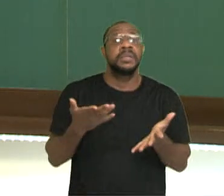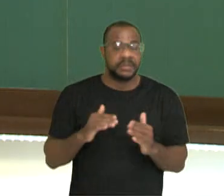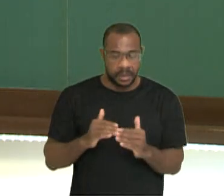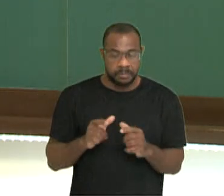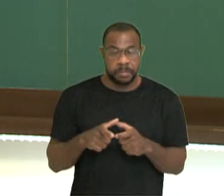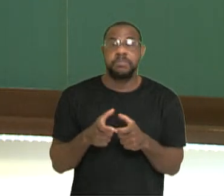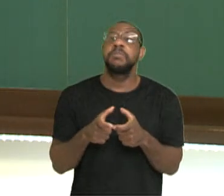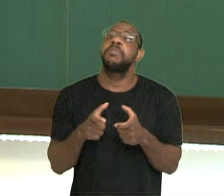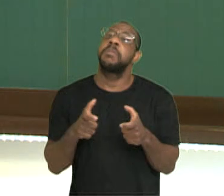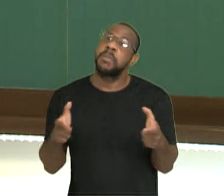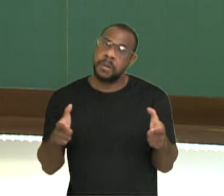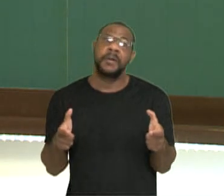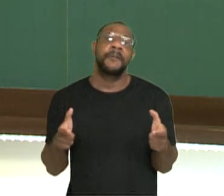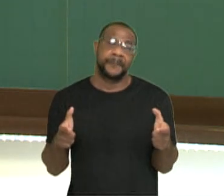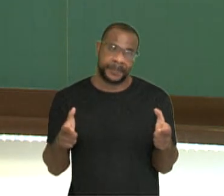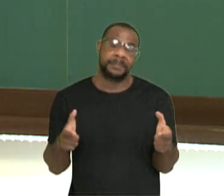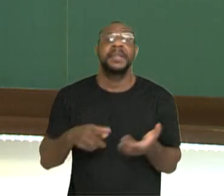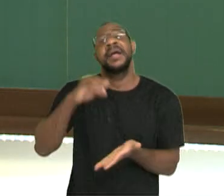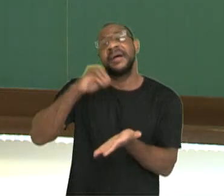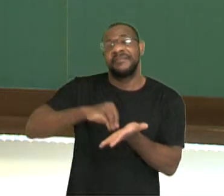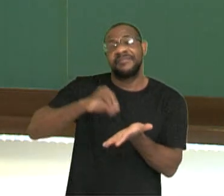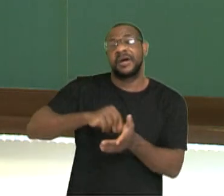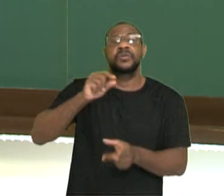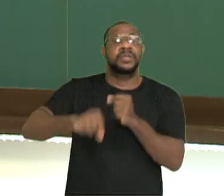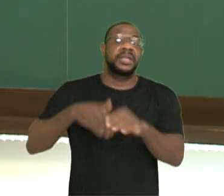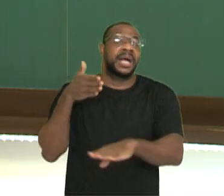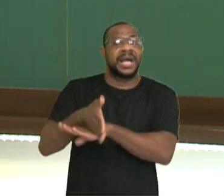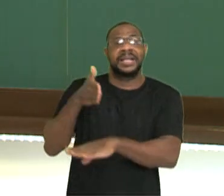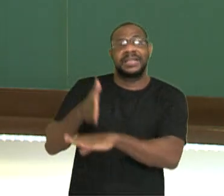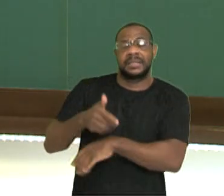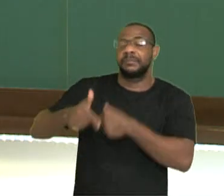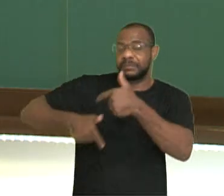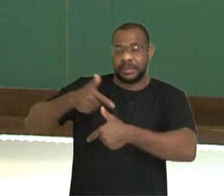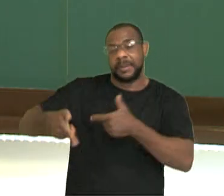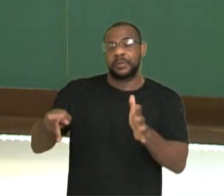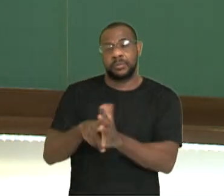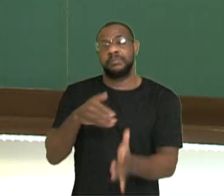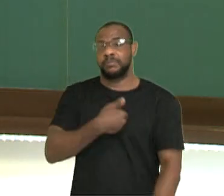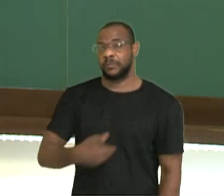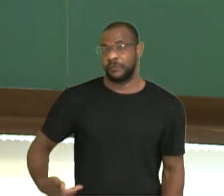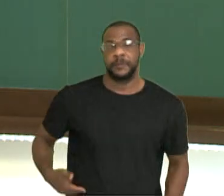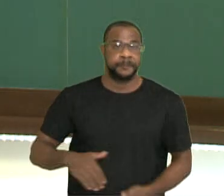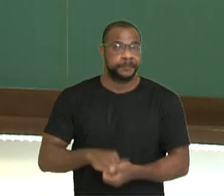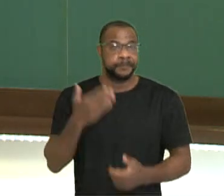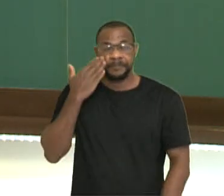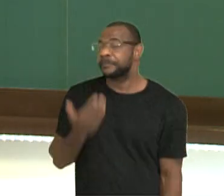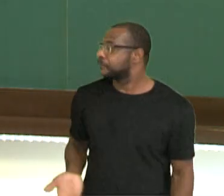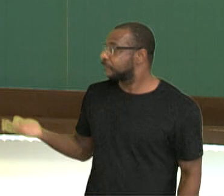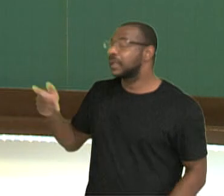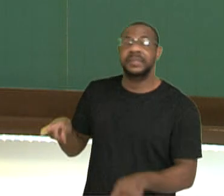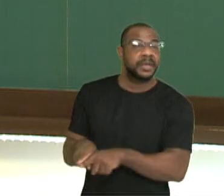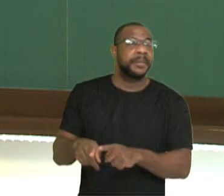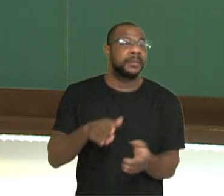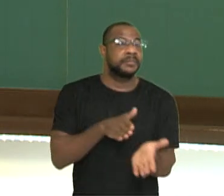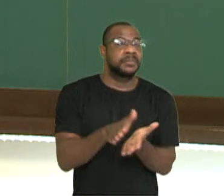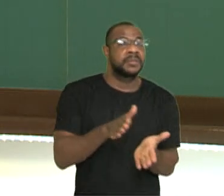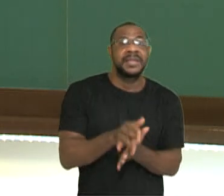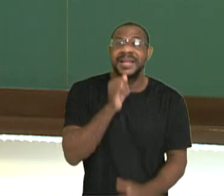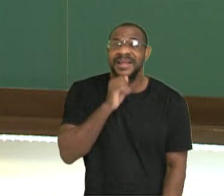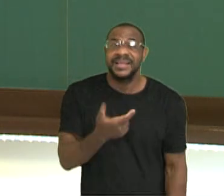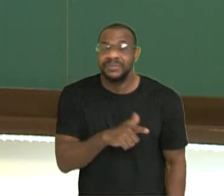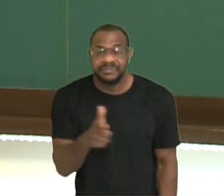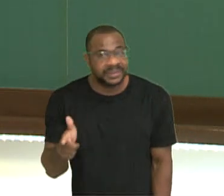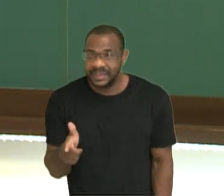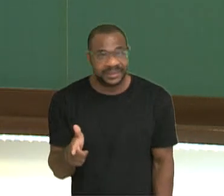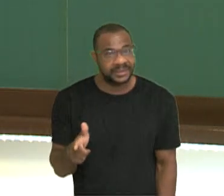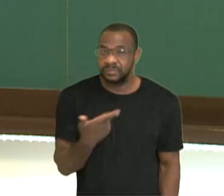essa população pobre pela falta de acesso a todos esses serviços. Também, bens de consumo. Se a pessoa não tem acesso a